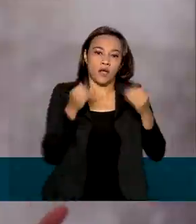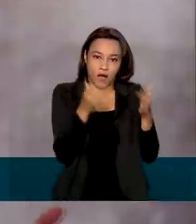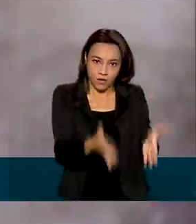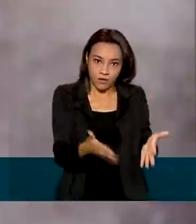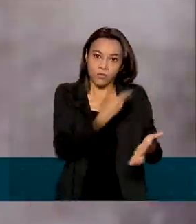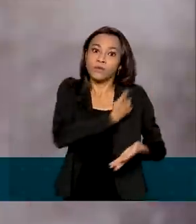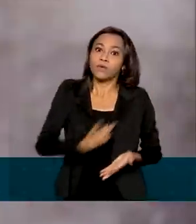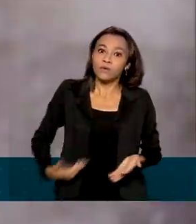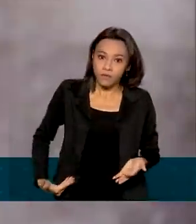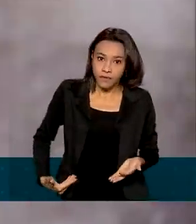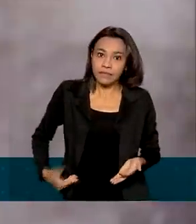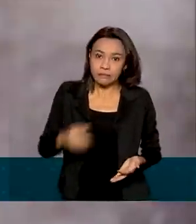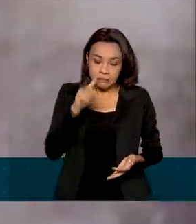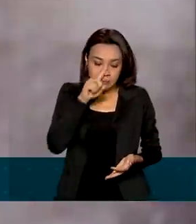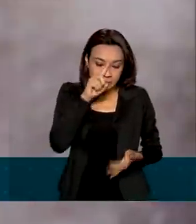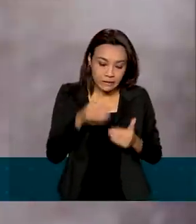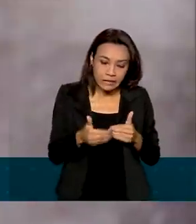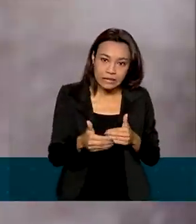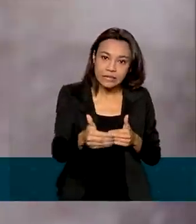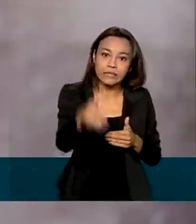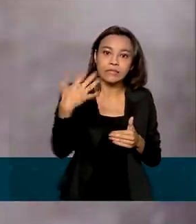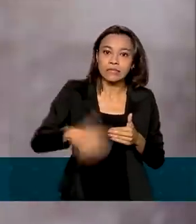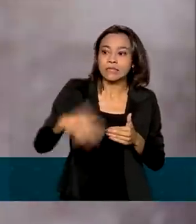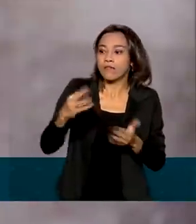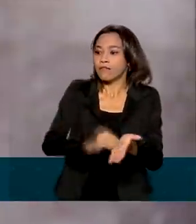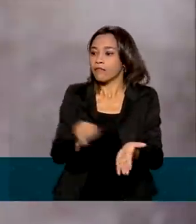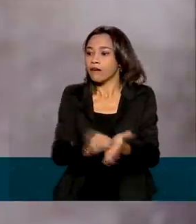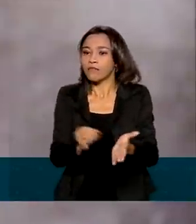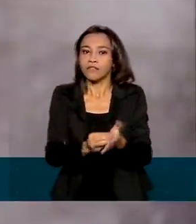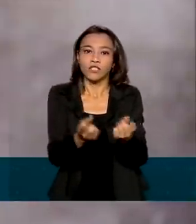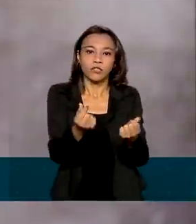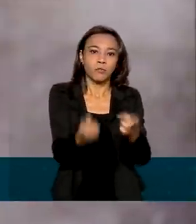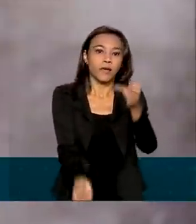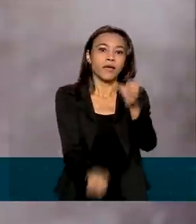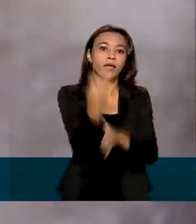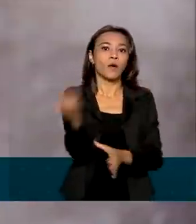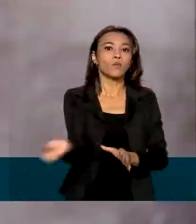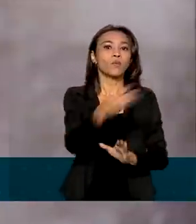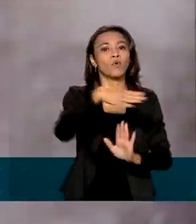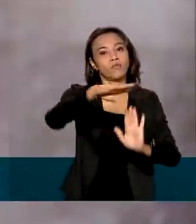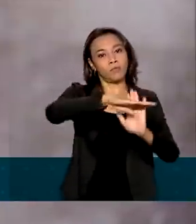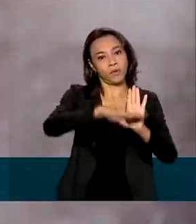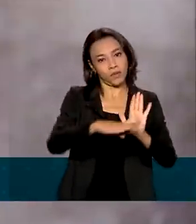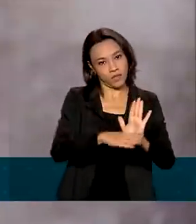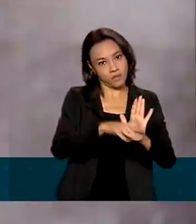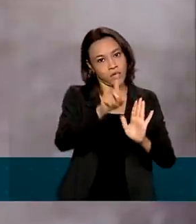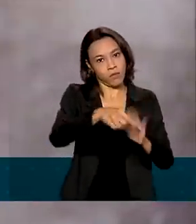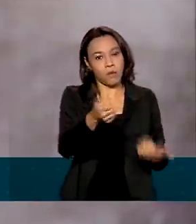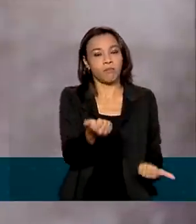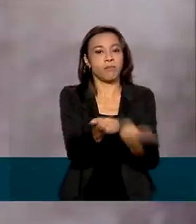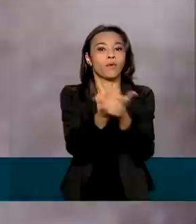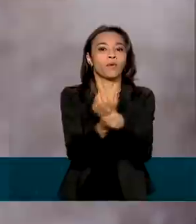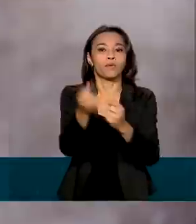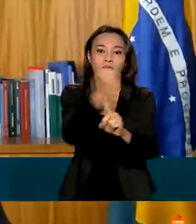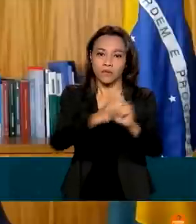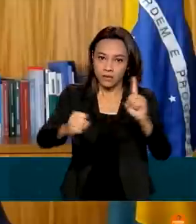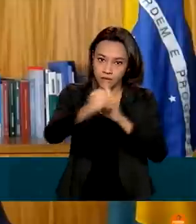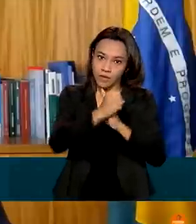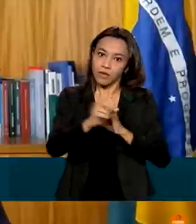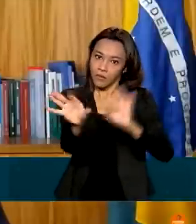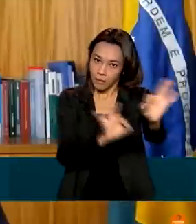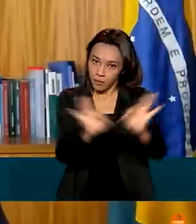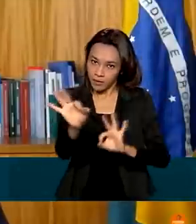correria o risco de ficar sem recursos para criar o novo Programa Social de Auxílio de Renda, previsto ainda para este ano.